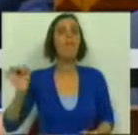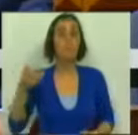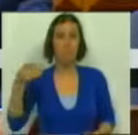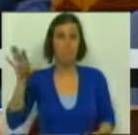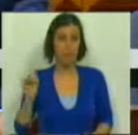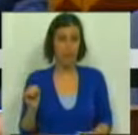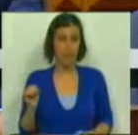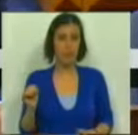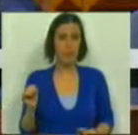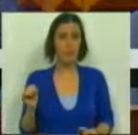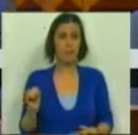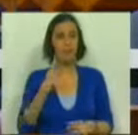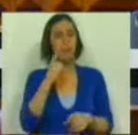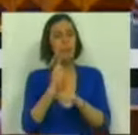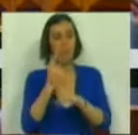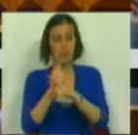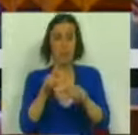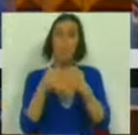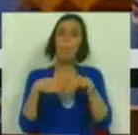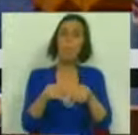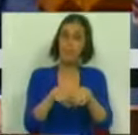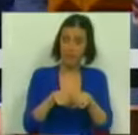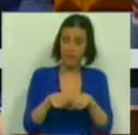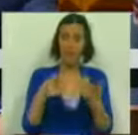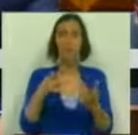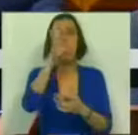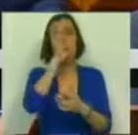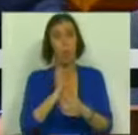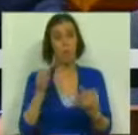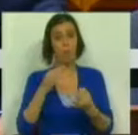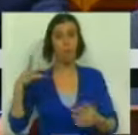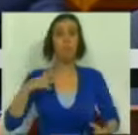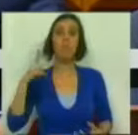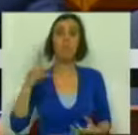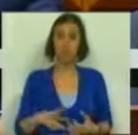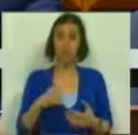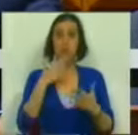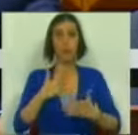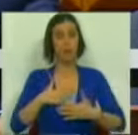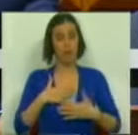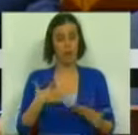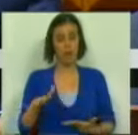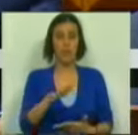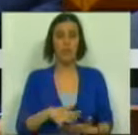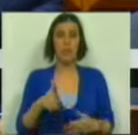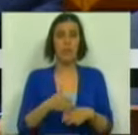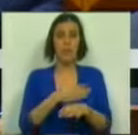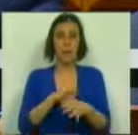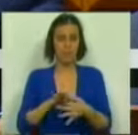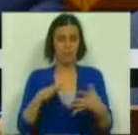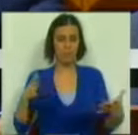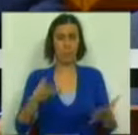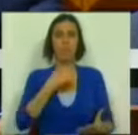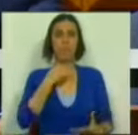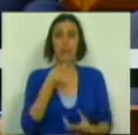do Partido Socialista. O mesmo partido que governou Portugal e nos conduziu à situação de pré-rutura